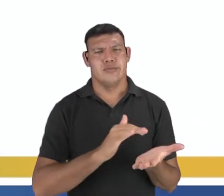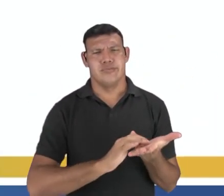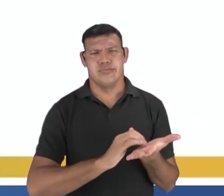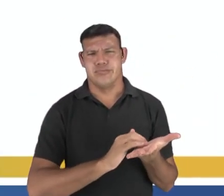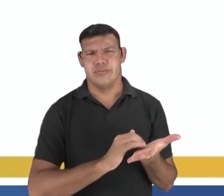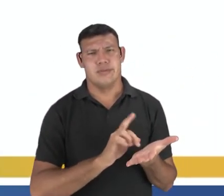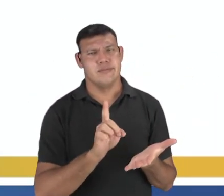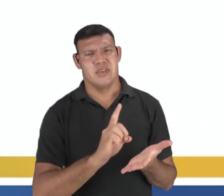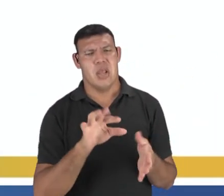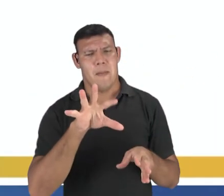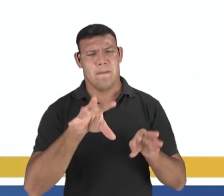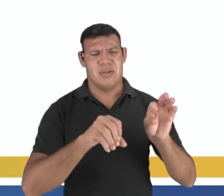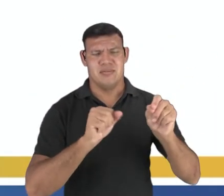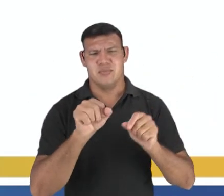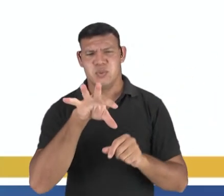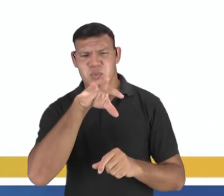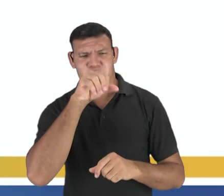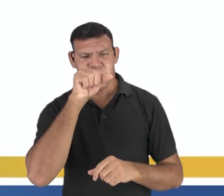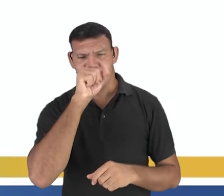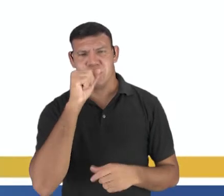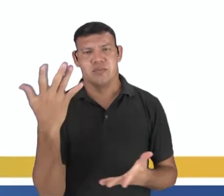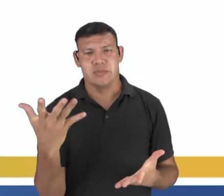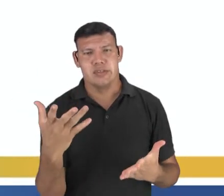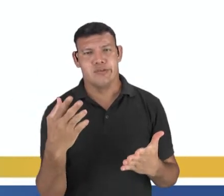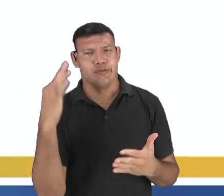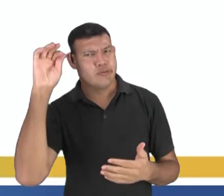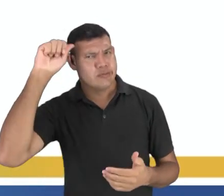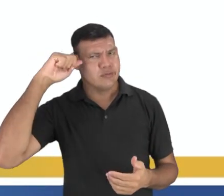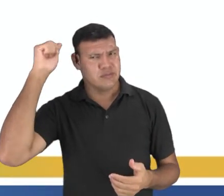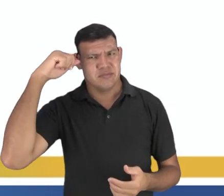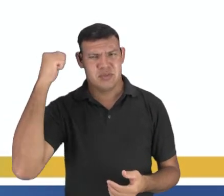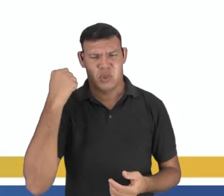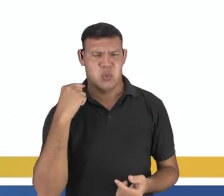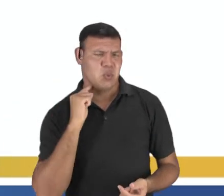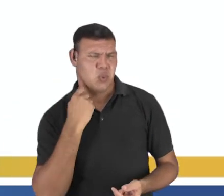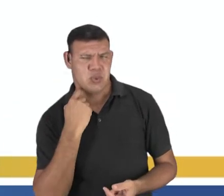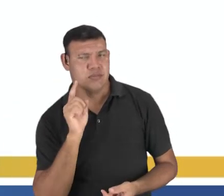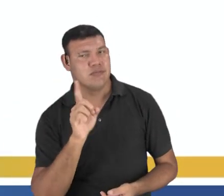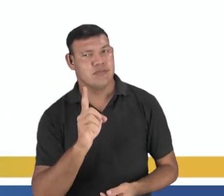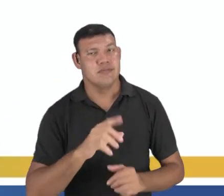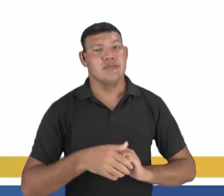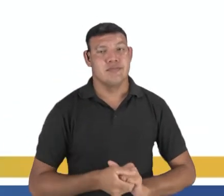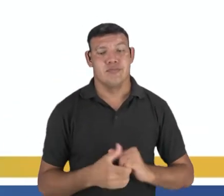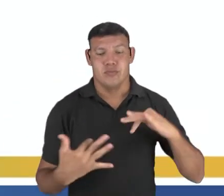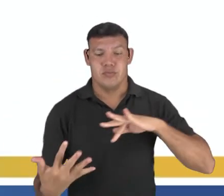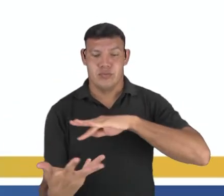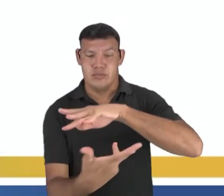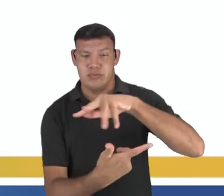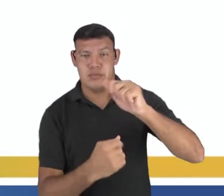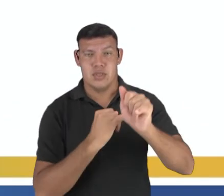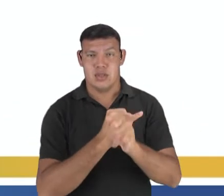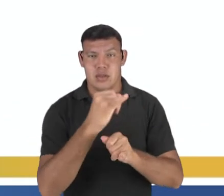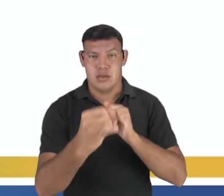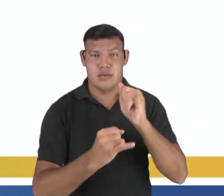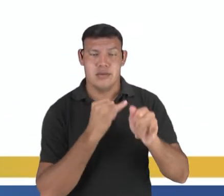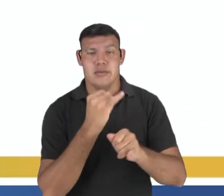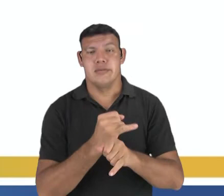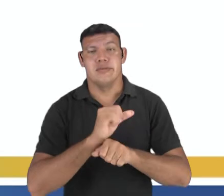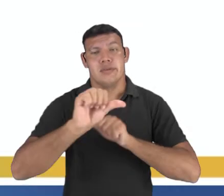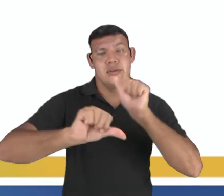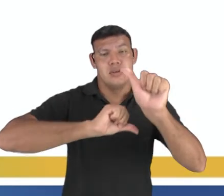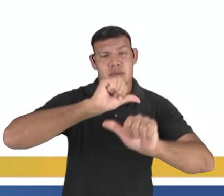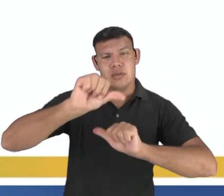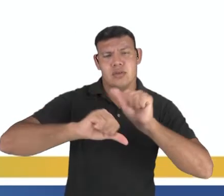arte não tátil. Não é possível pegar não tem cheiro e o artista não se suja de tinta. O universo